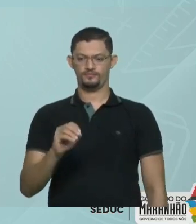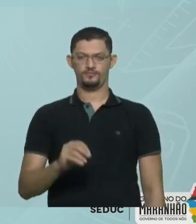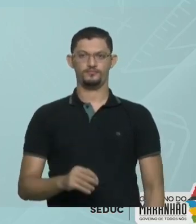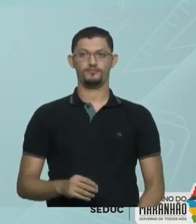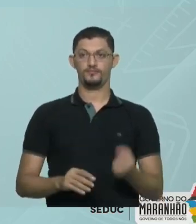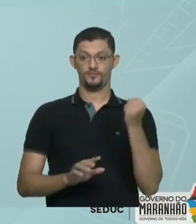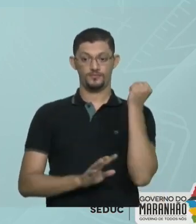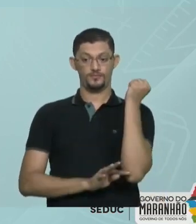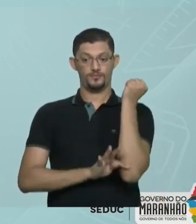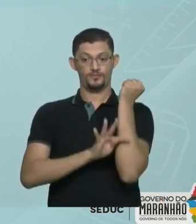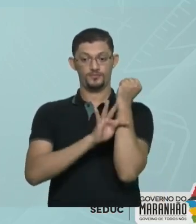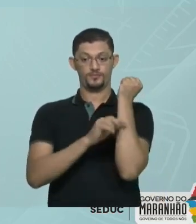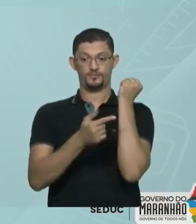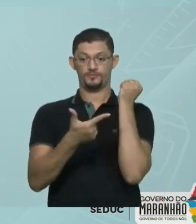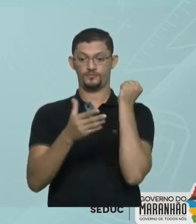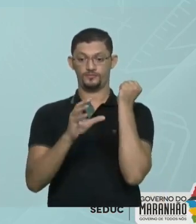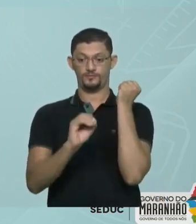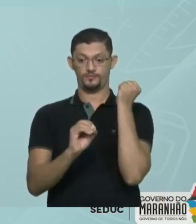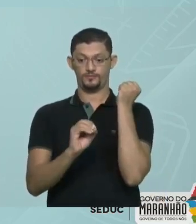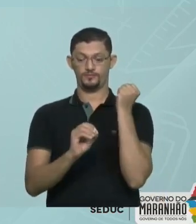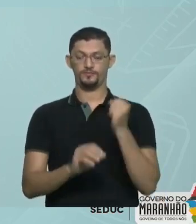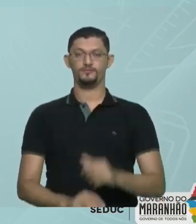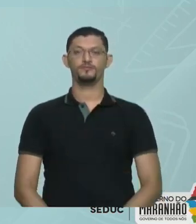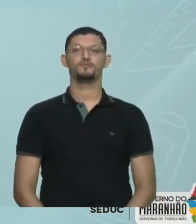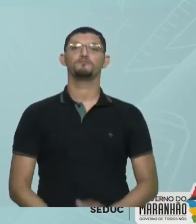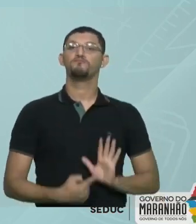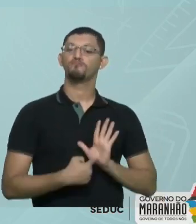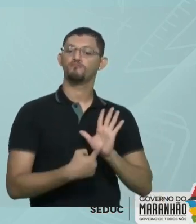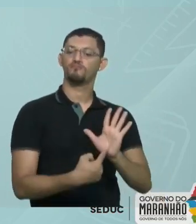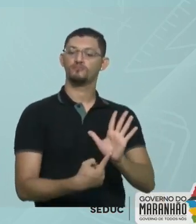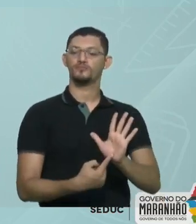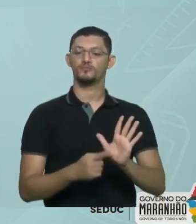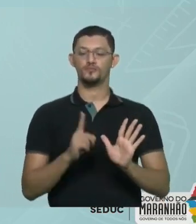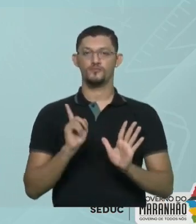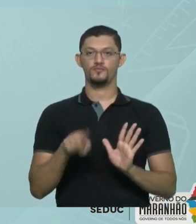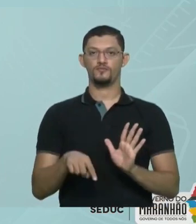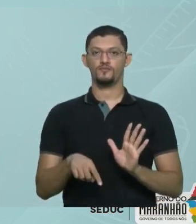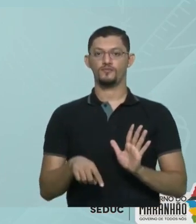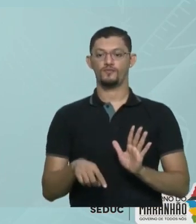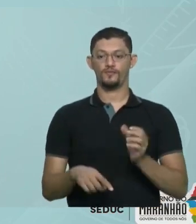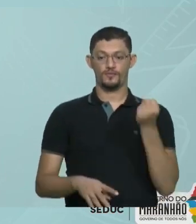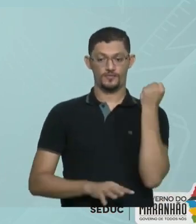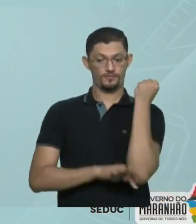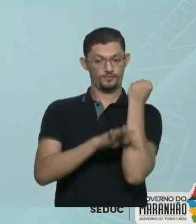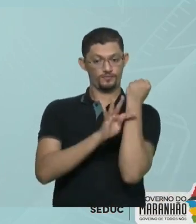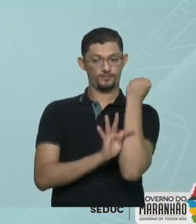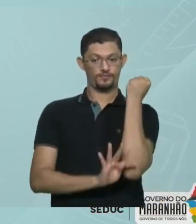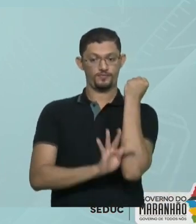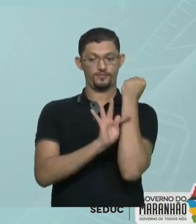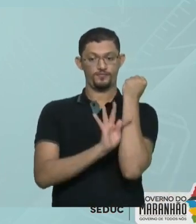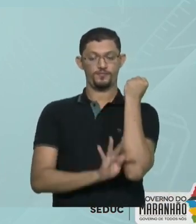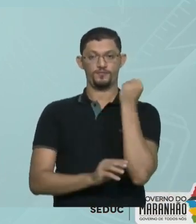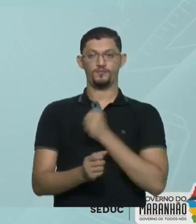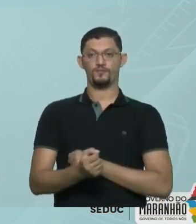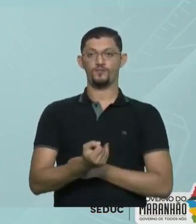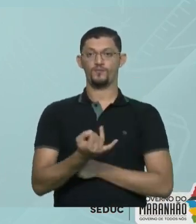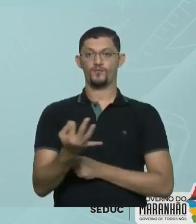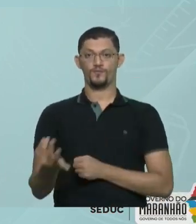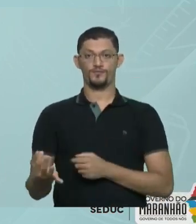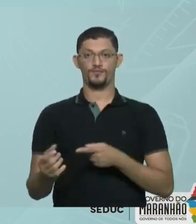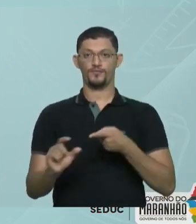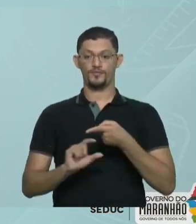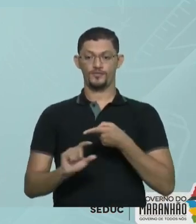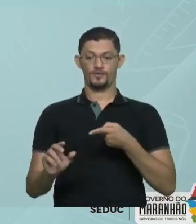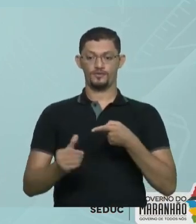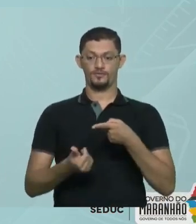Celsius Relembrando que o coeficiente de solubilidade Me mostra Me mostra que é uma Dada temperatura E uma quantidade padrão de